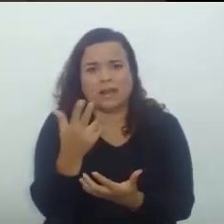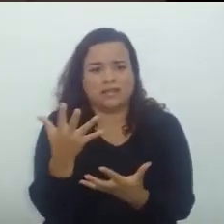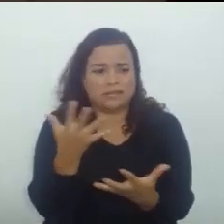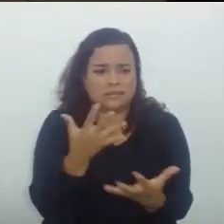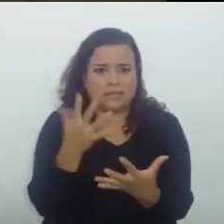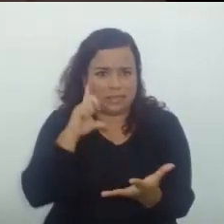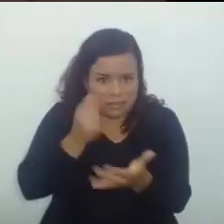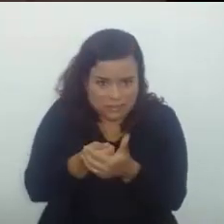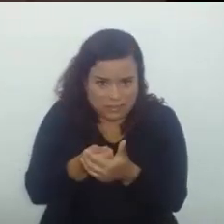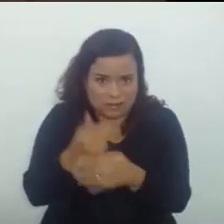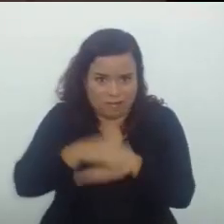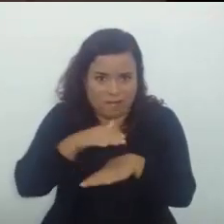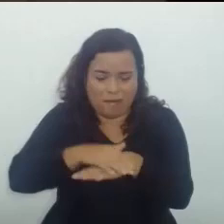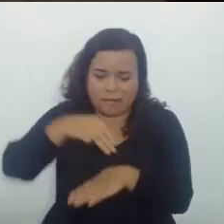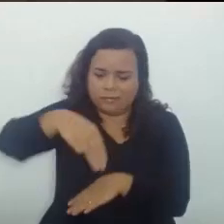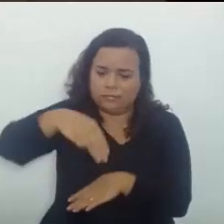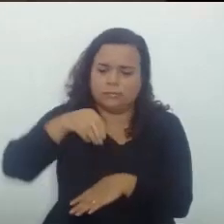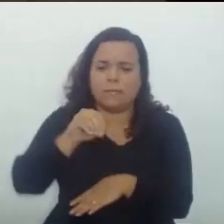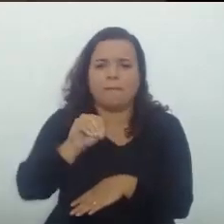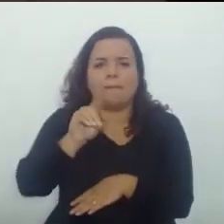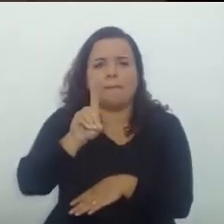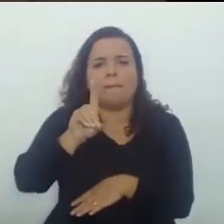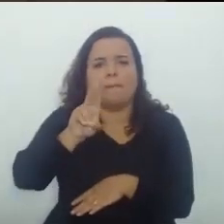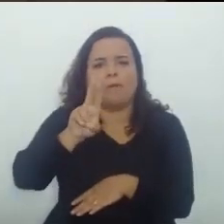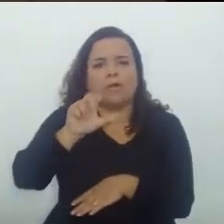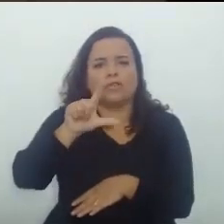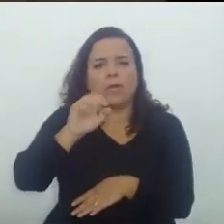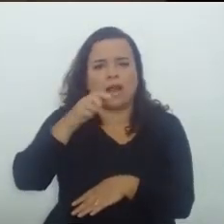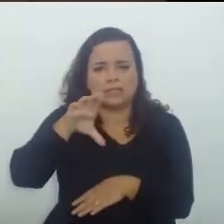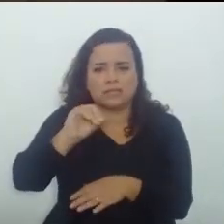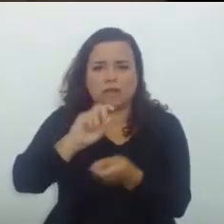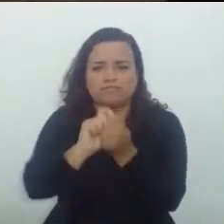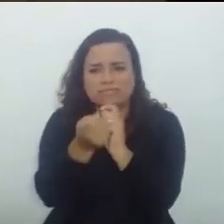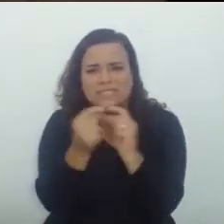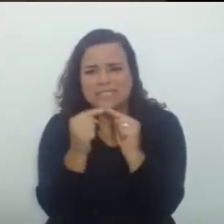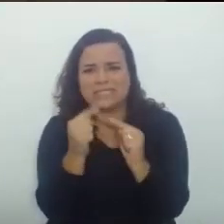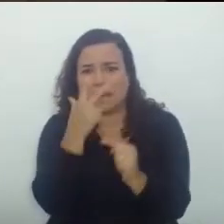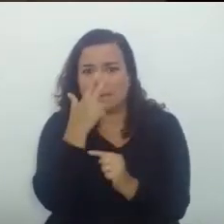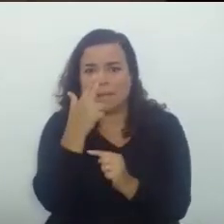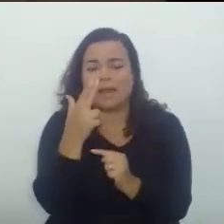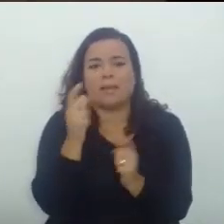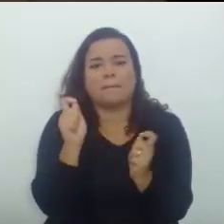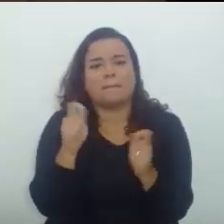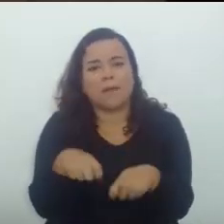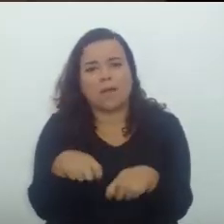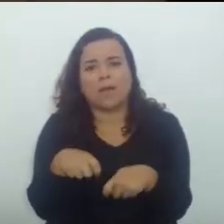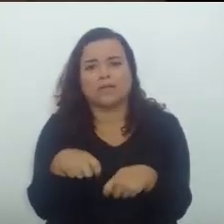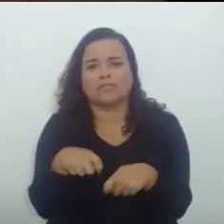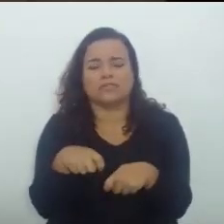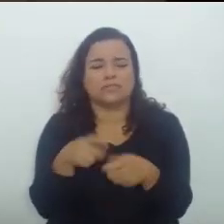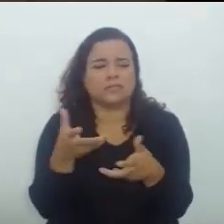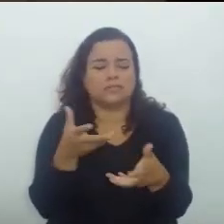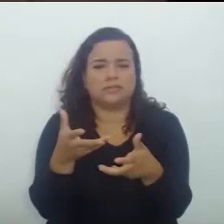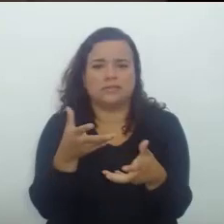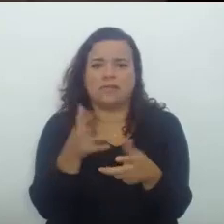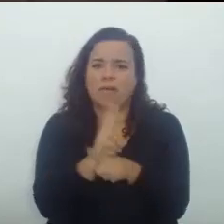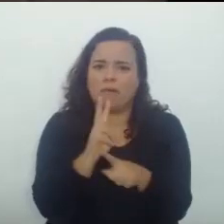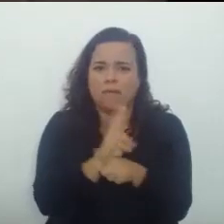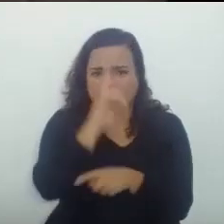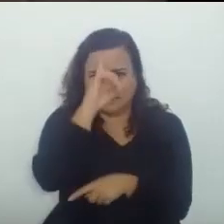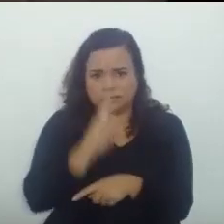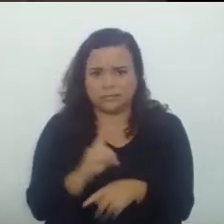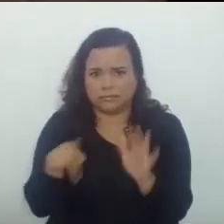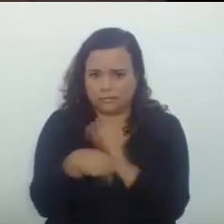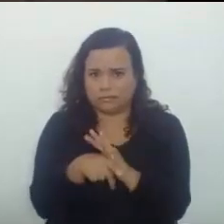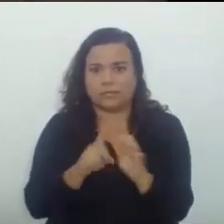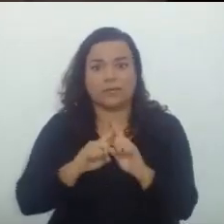Essa modulação Dos efeitos Pode Resguardar Esses direitos Esses potenciais Direitos Mas